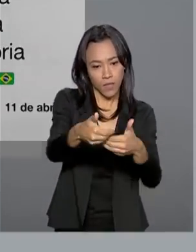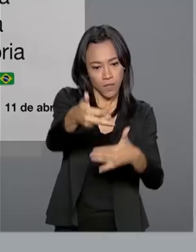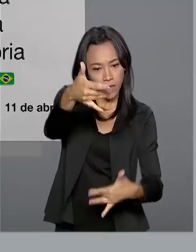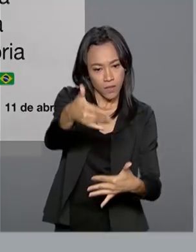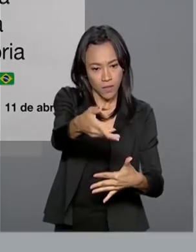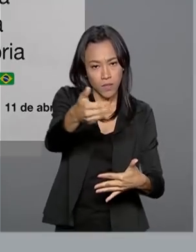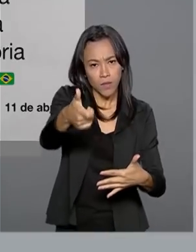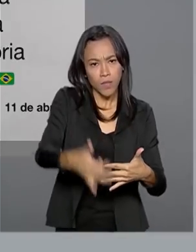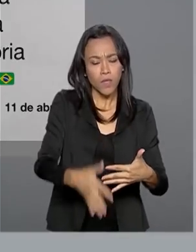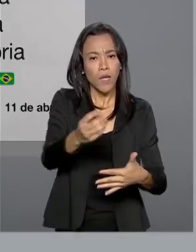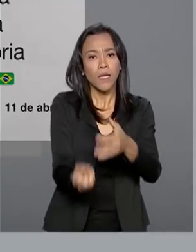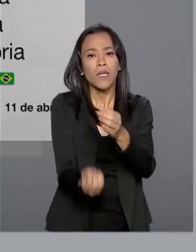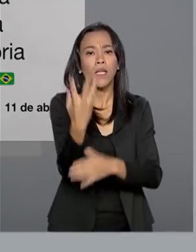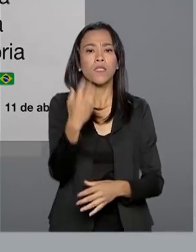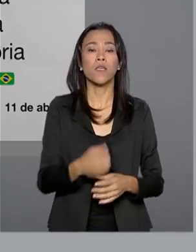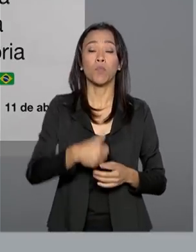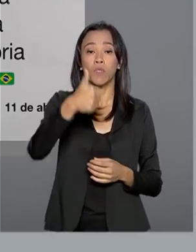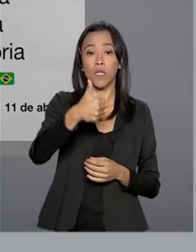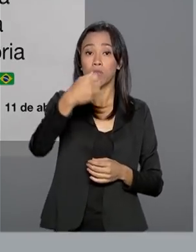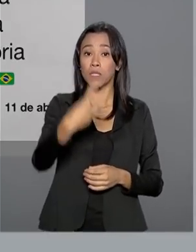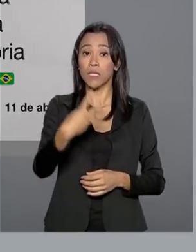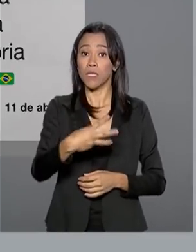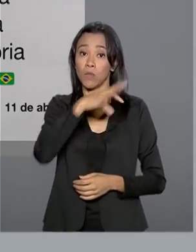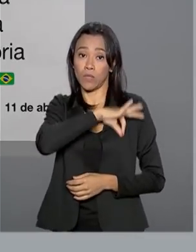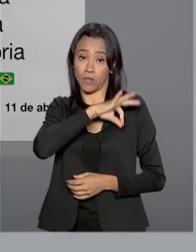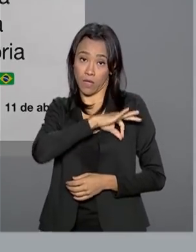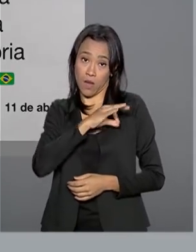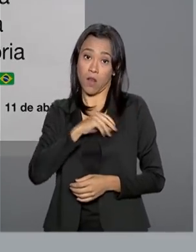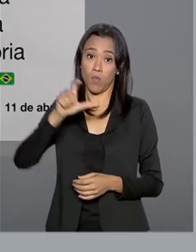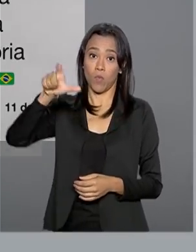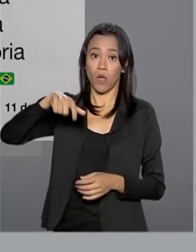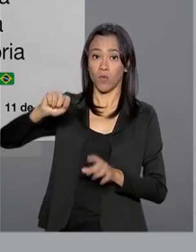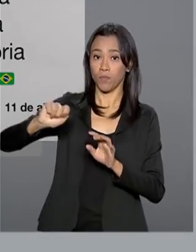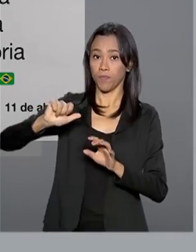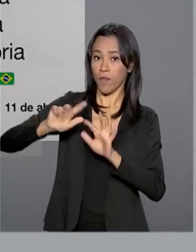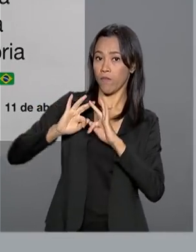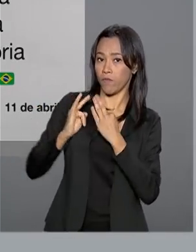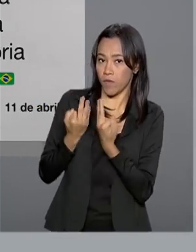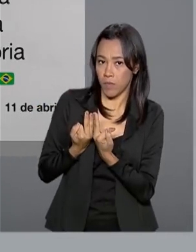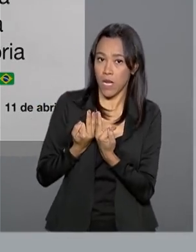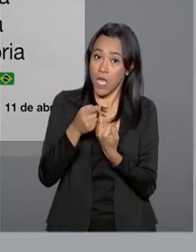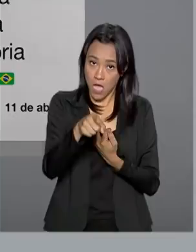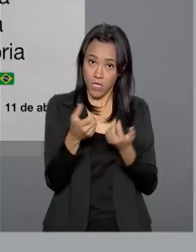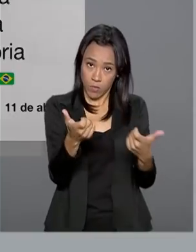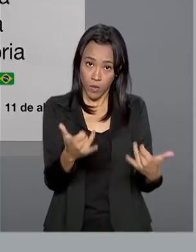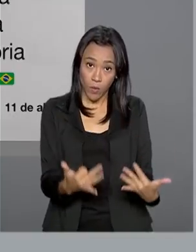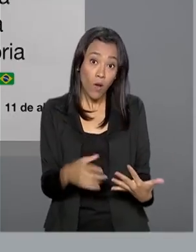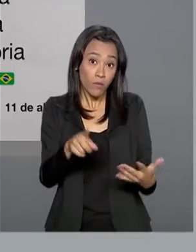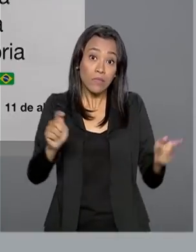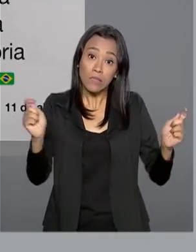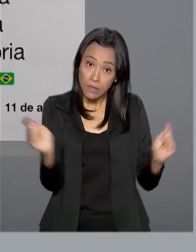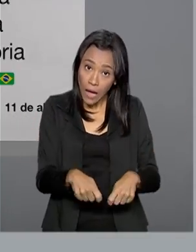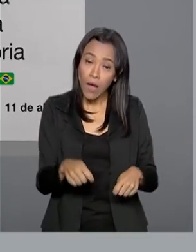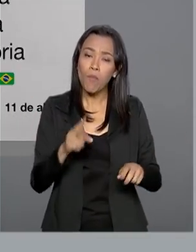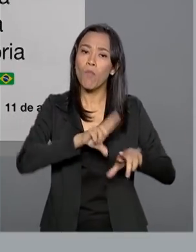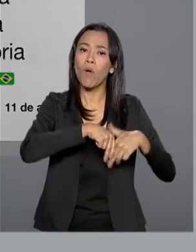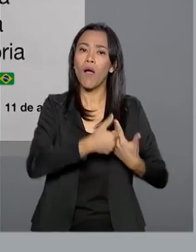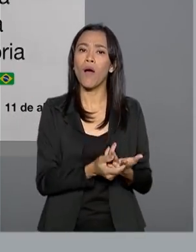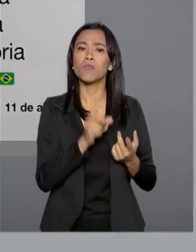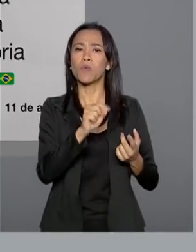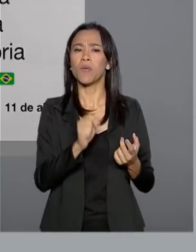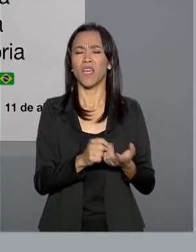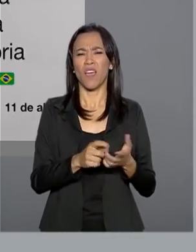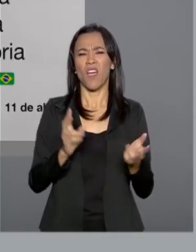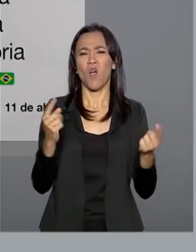criação do 13º salário para o Bolsa Família. Segundo Jair Bolsonaro, isso foi possível graças ao combate de